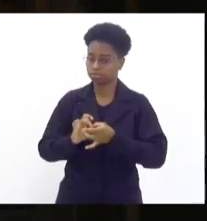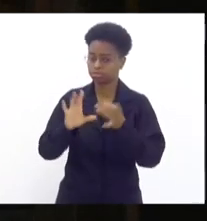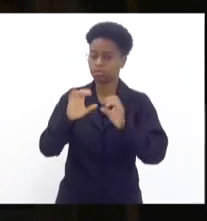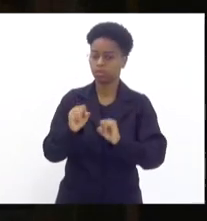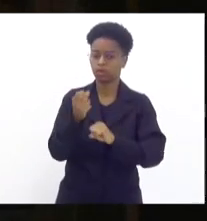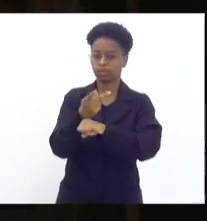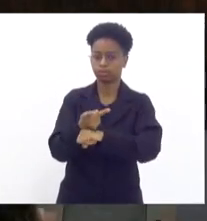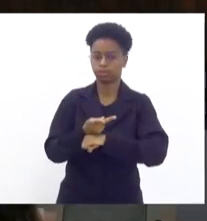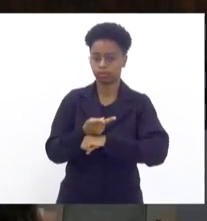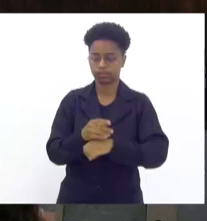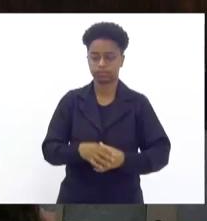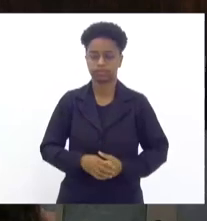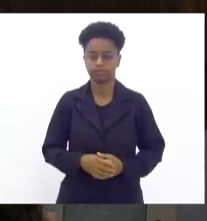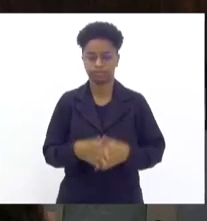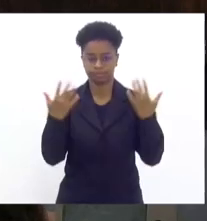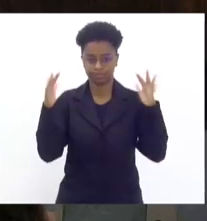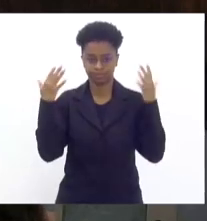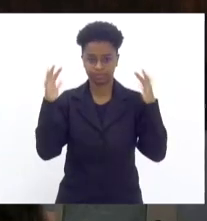Muito obrigado.